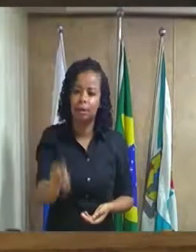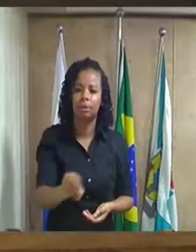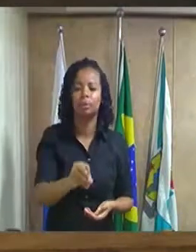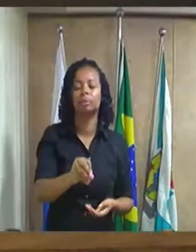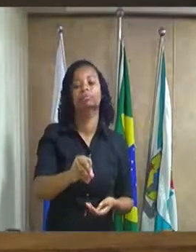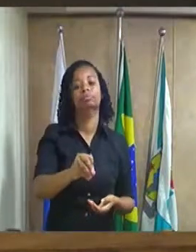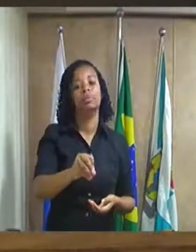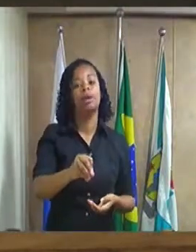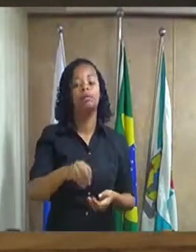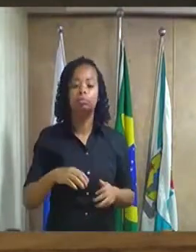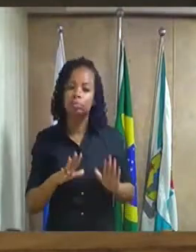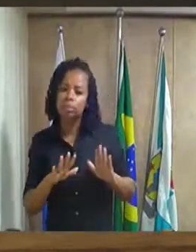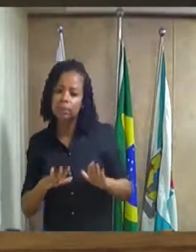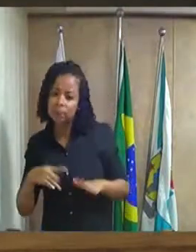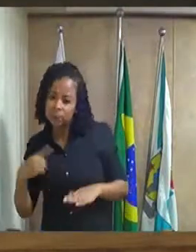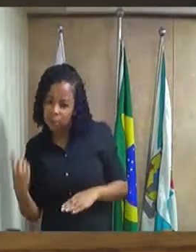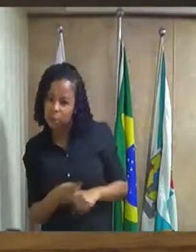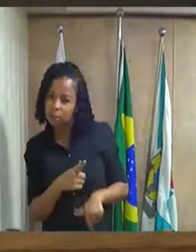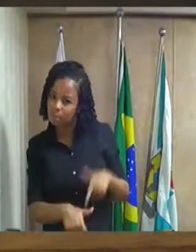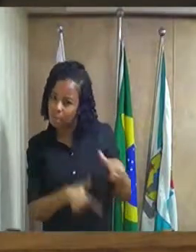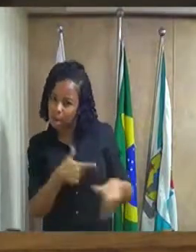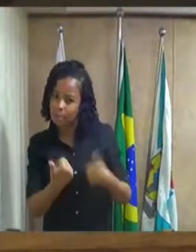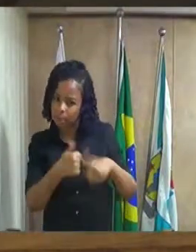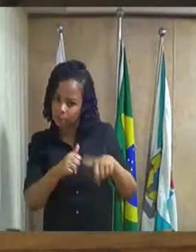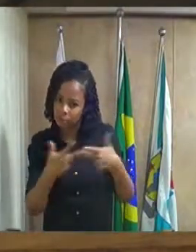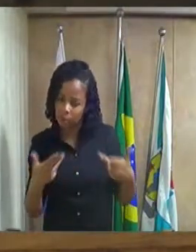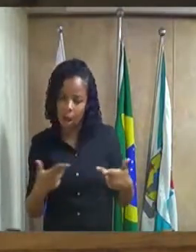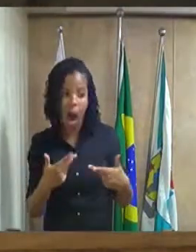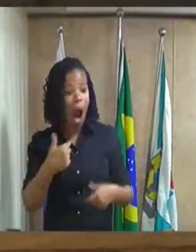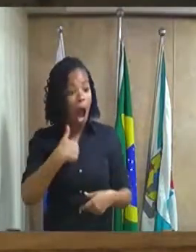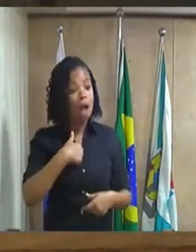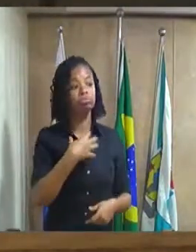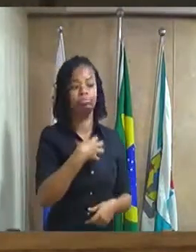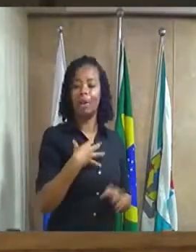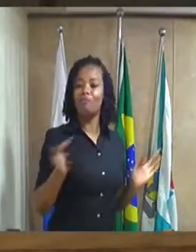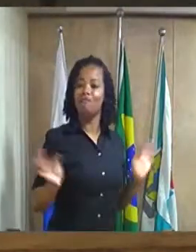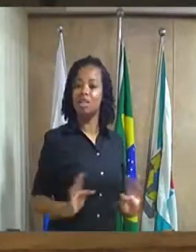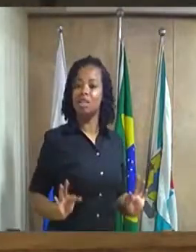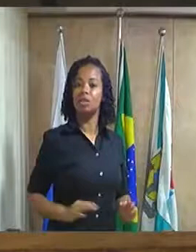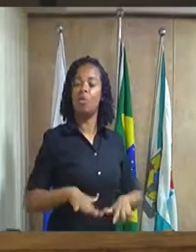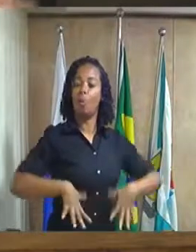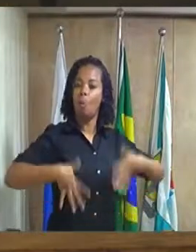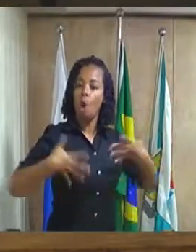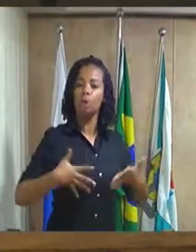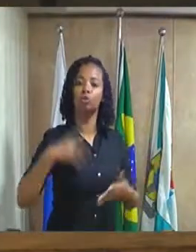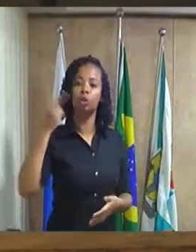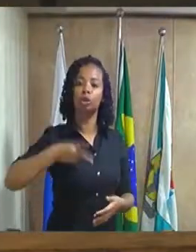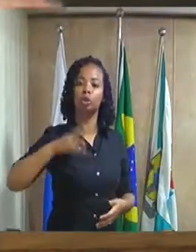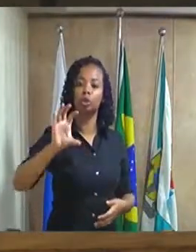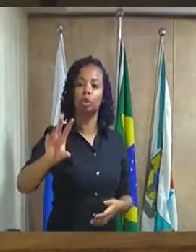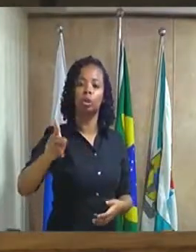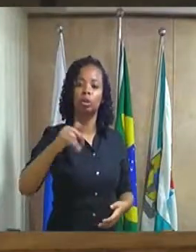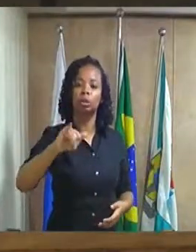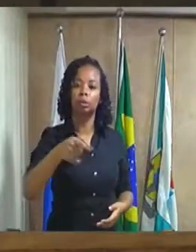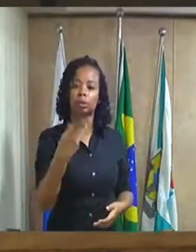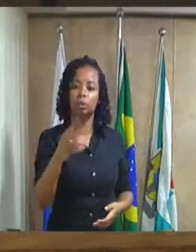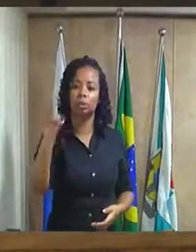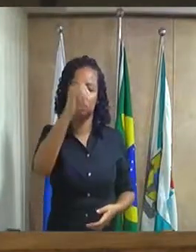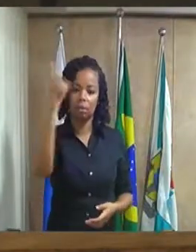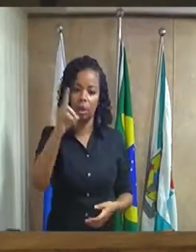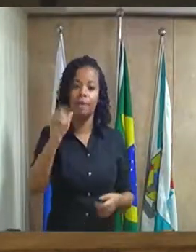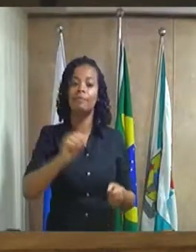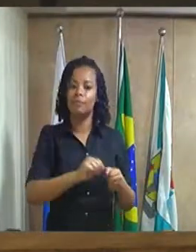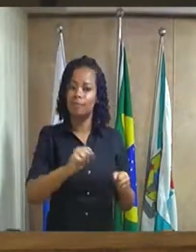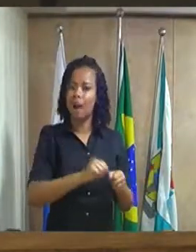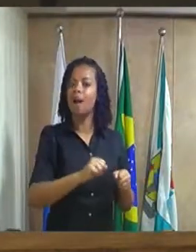nós estamos trabalhando para isso mas eu fico feliz quando o Chiquinho Grandão traz essa discussão